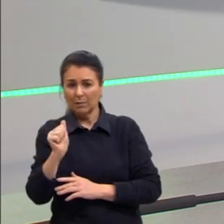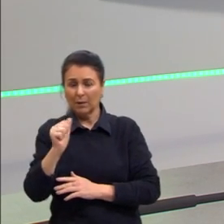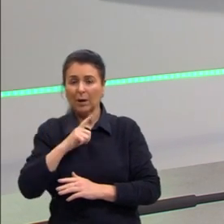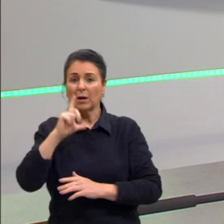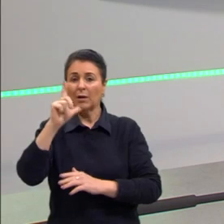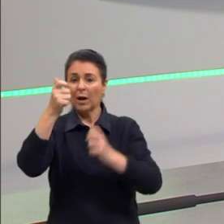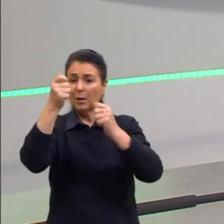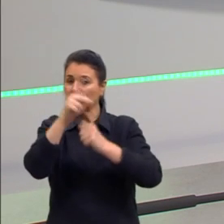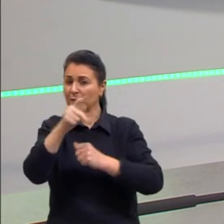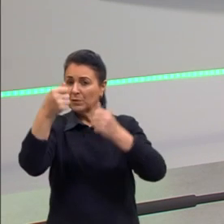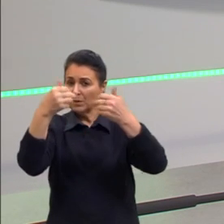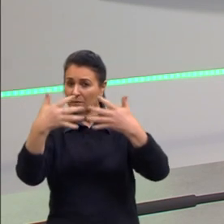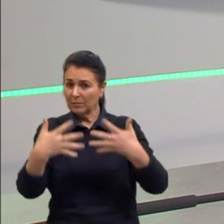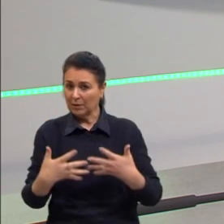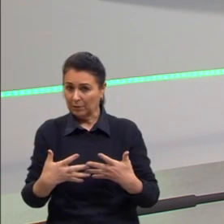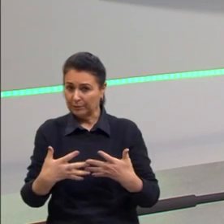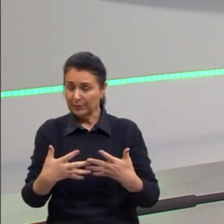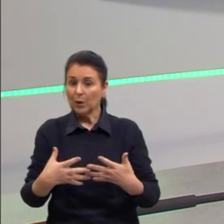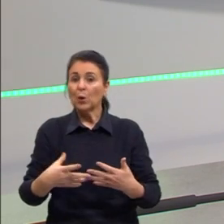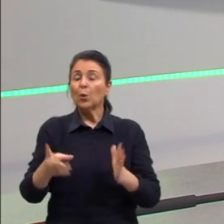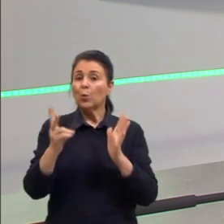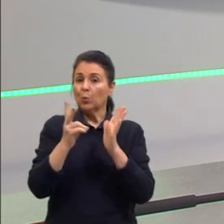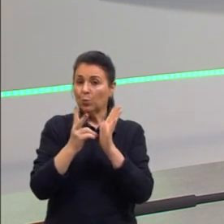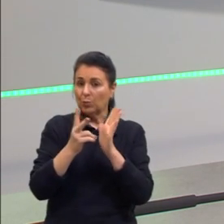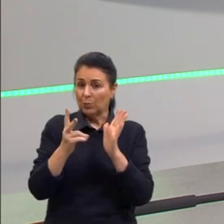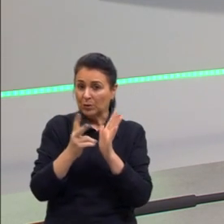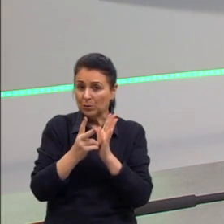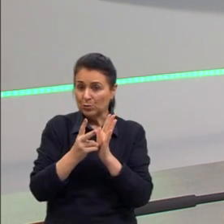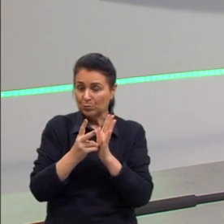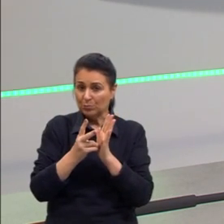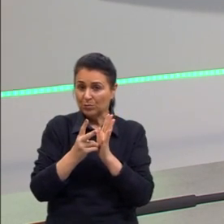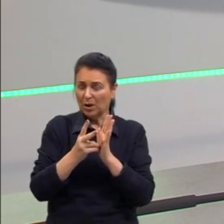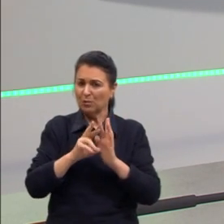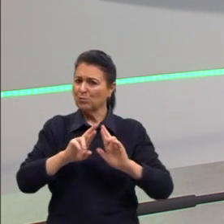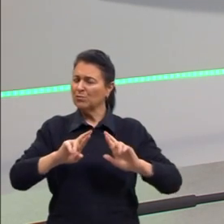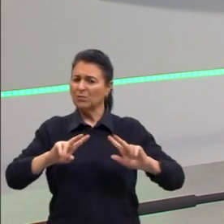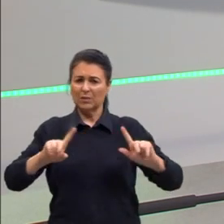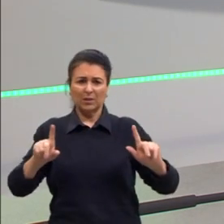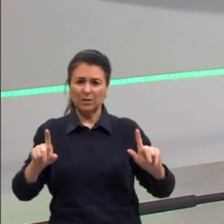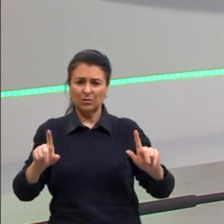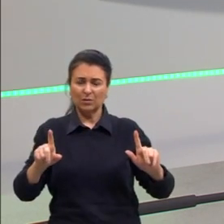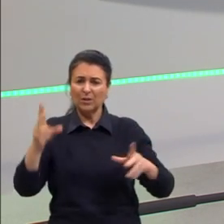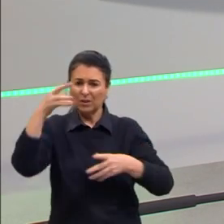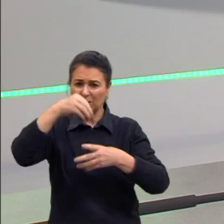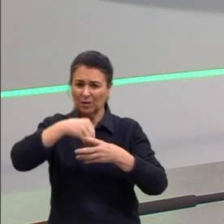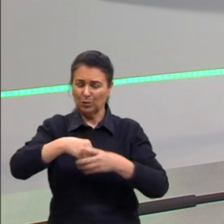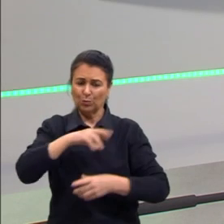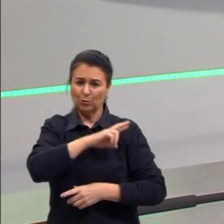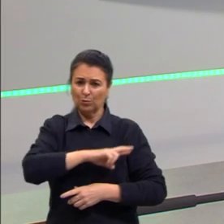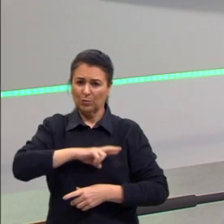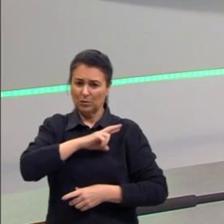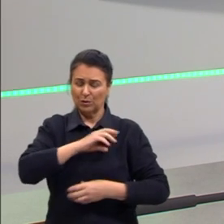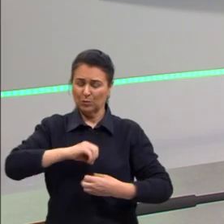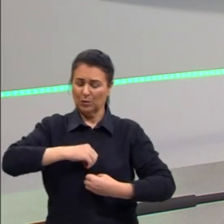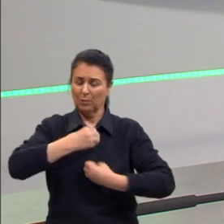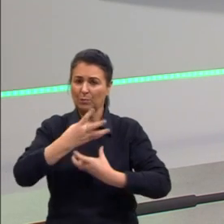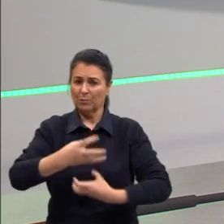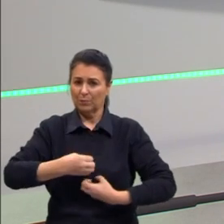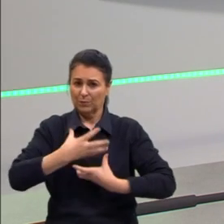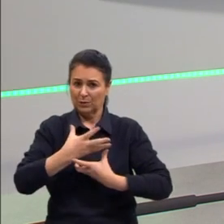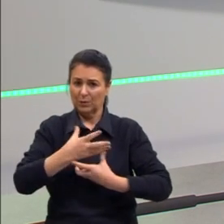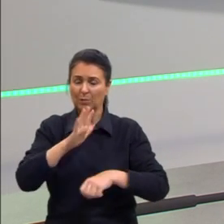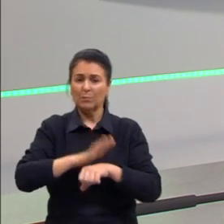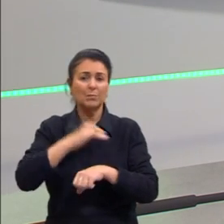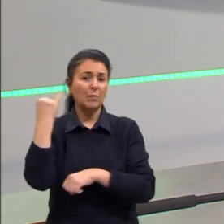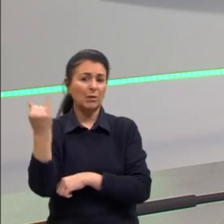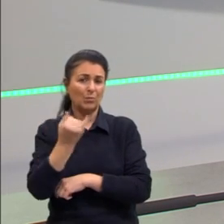índio romântico é quase loiro. Então, não tem muito a ver com o indígena na sua origem. Mas o importante para eles